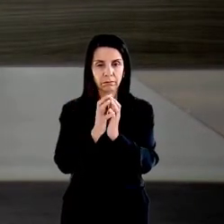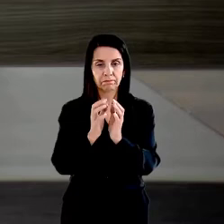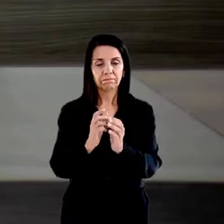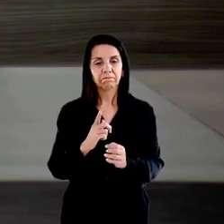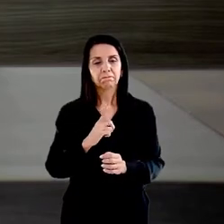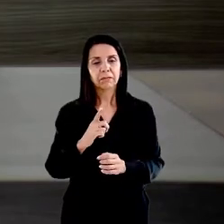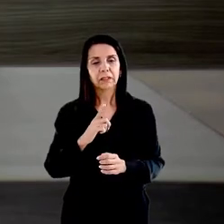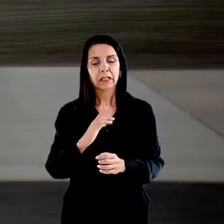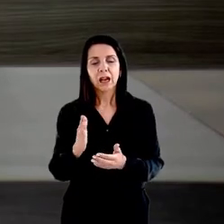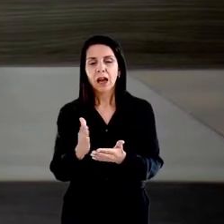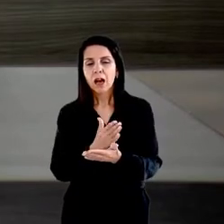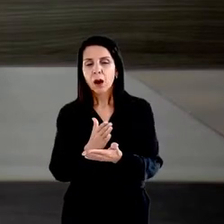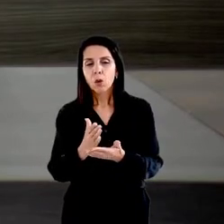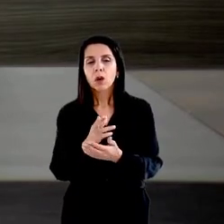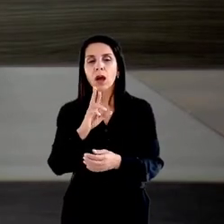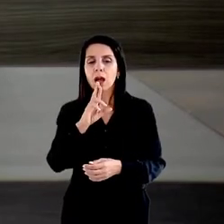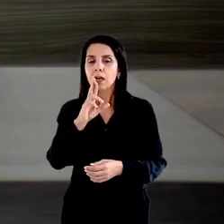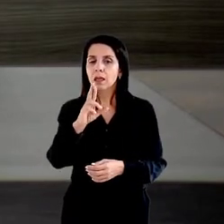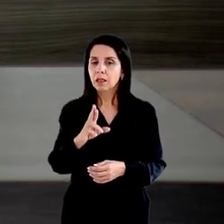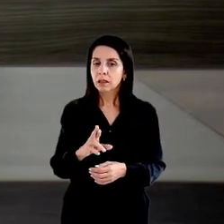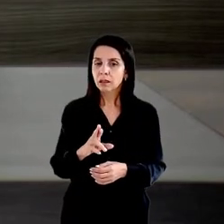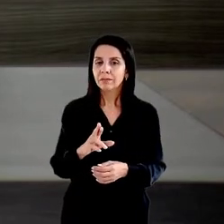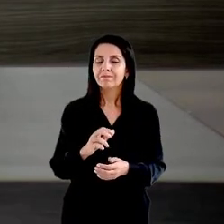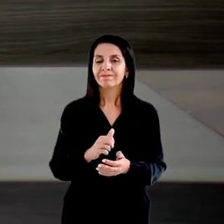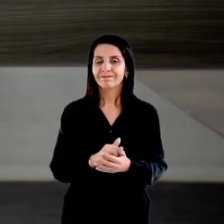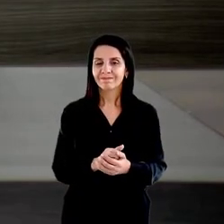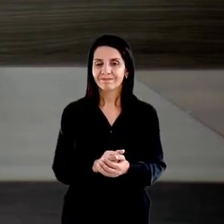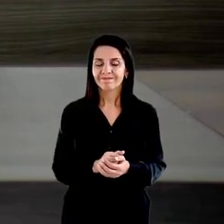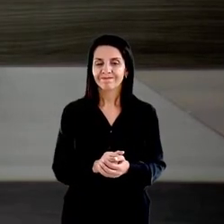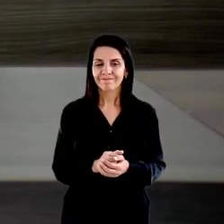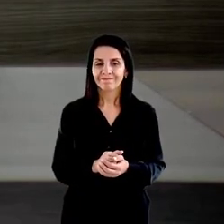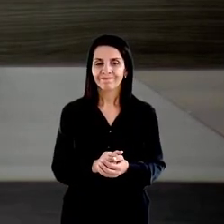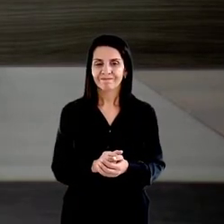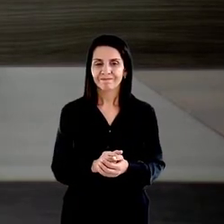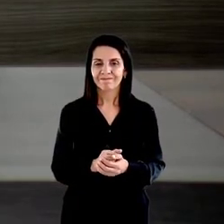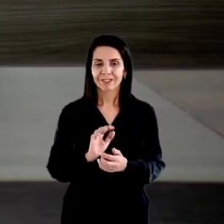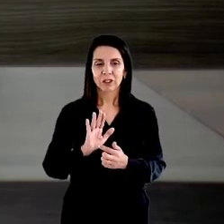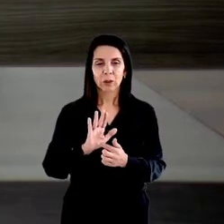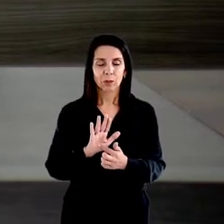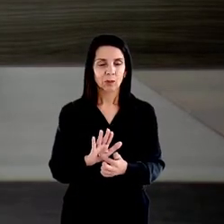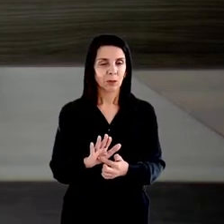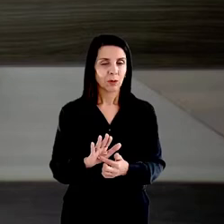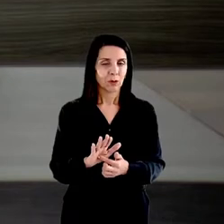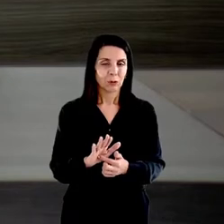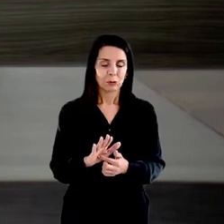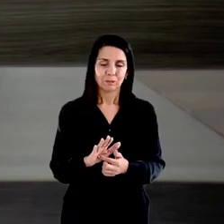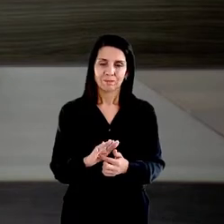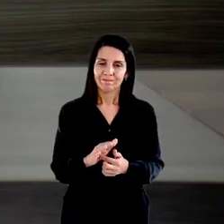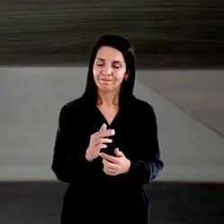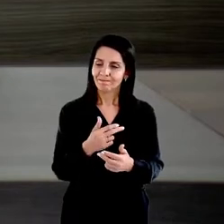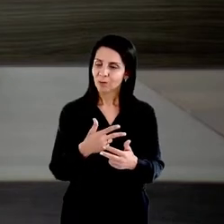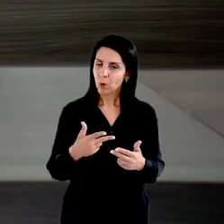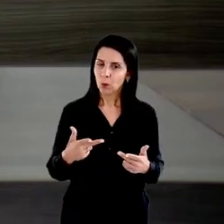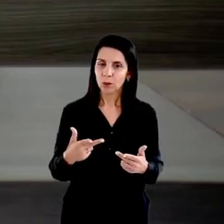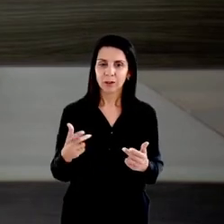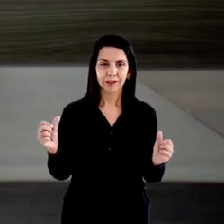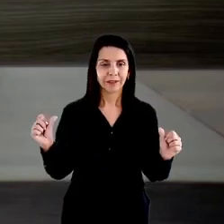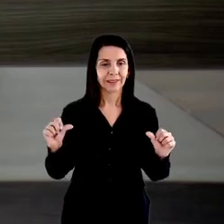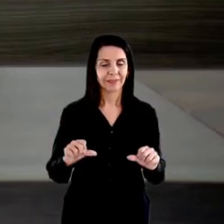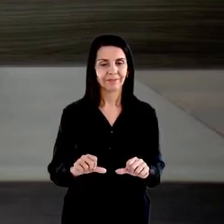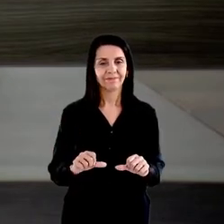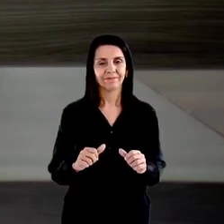que responderam apresentam um quadro triste quanto ao funcionamento desse locus